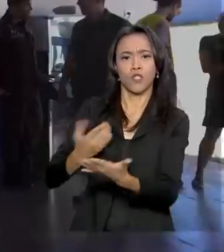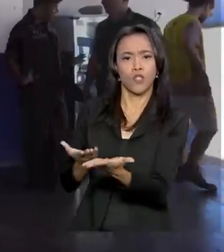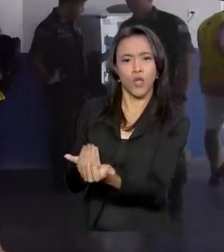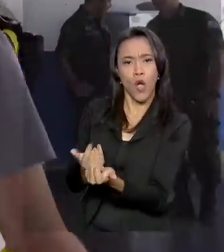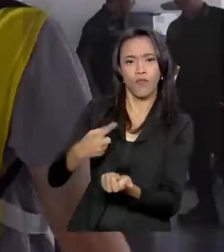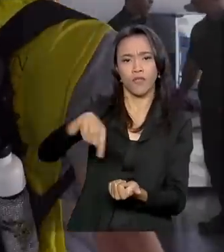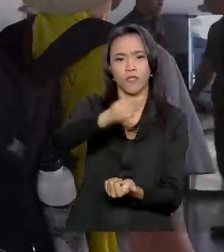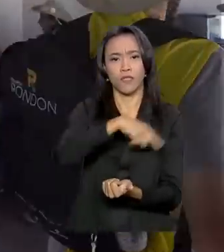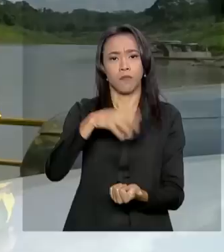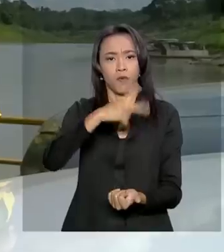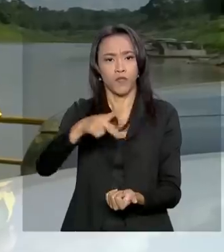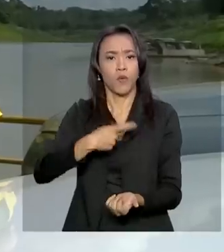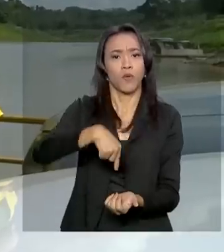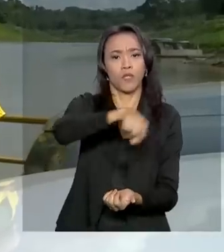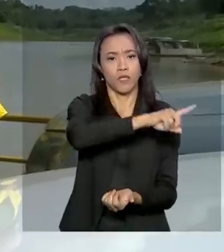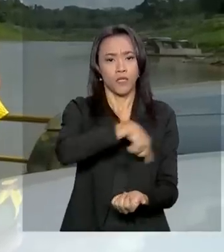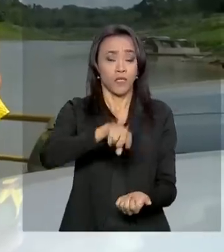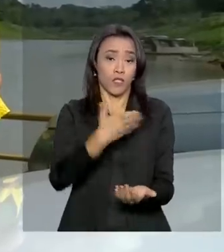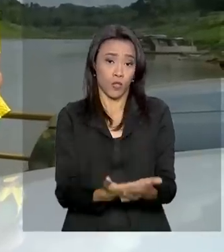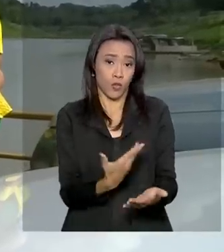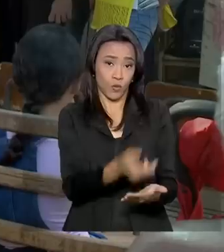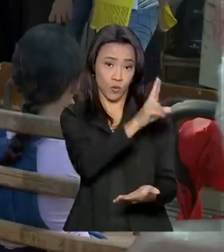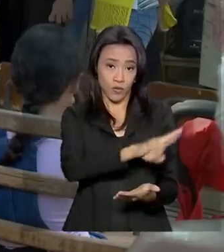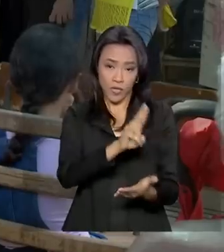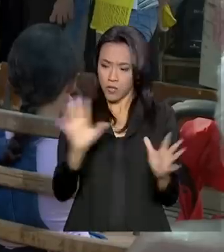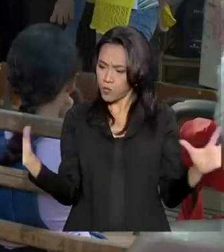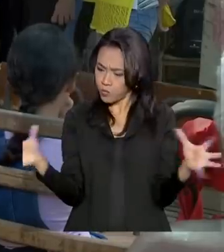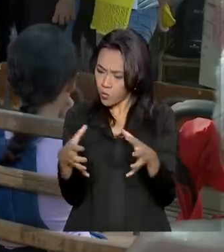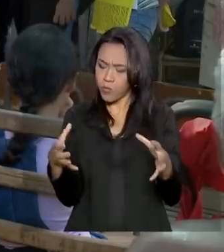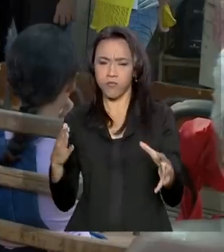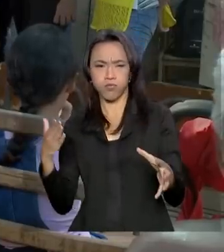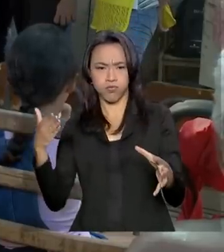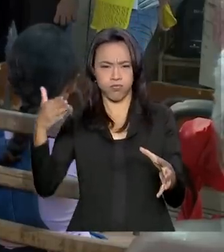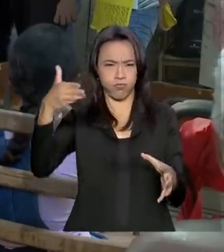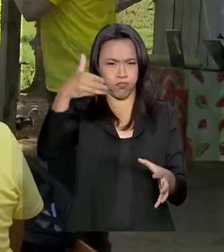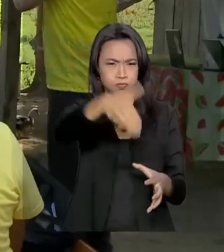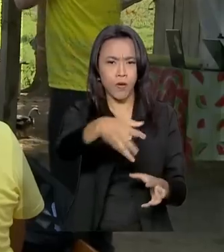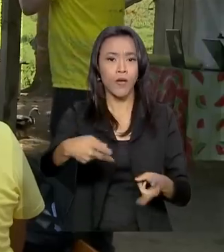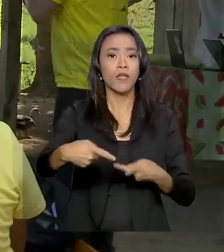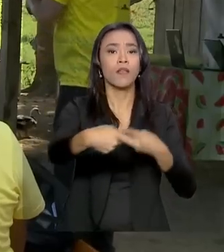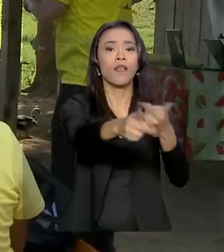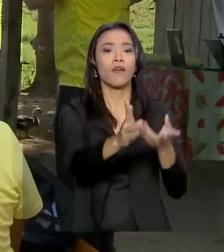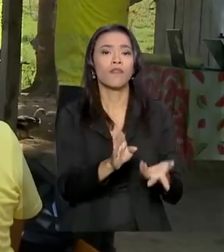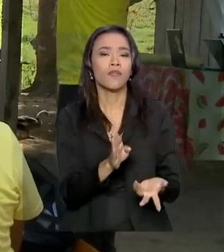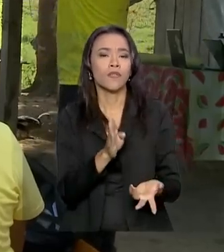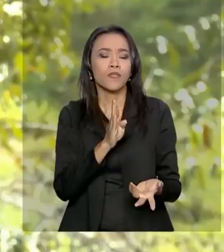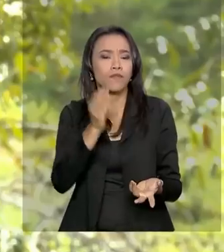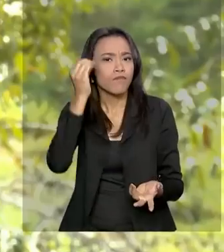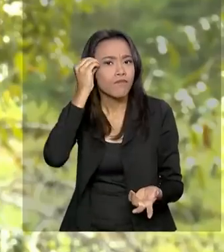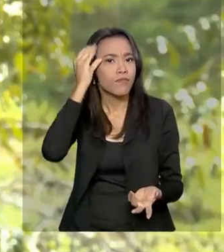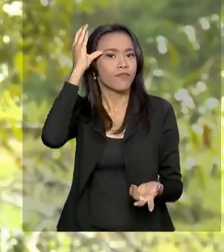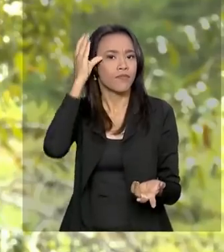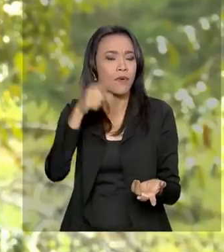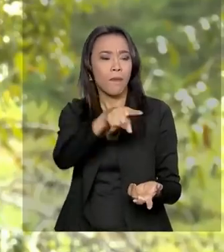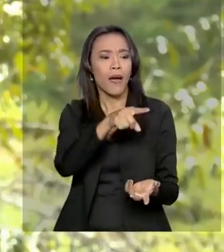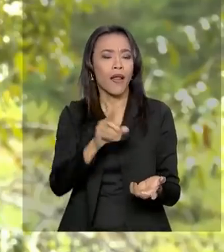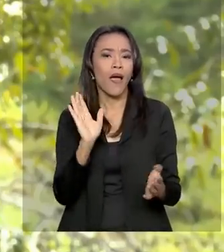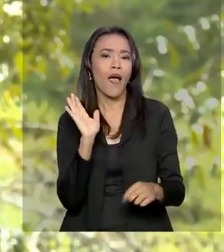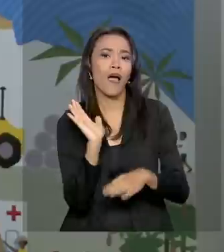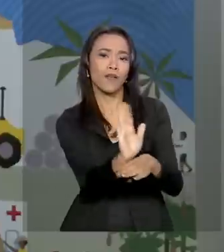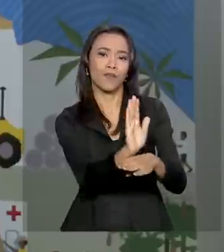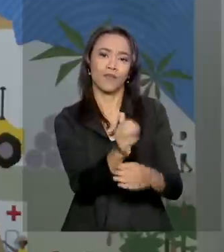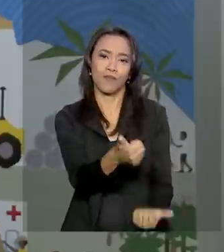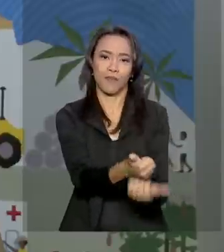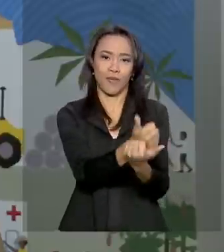universitários chegam aos locais mais remotos e levam conhecimento, contribuem para uma nova realidade.